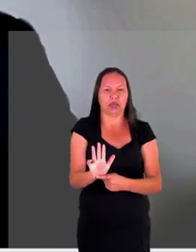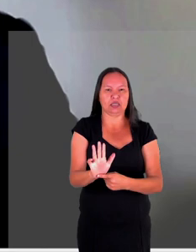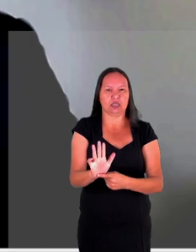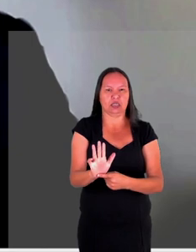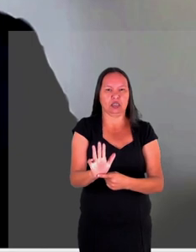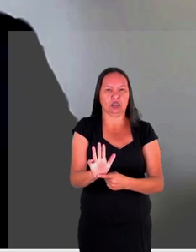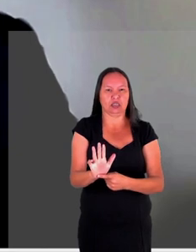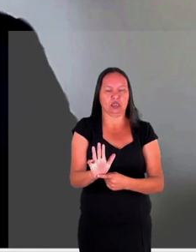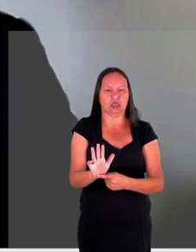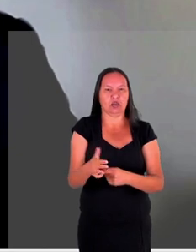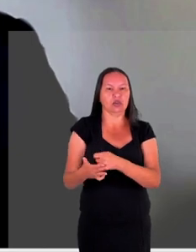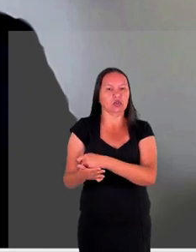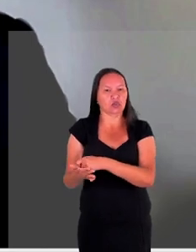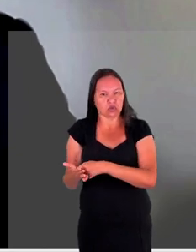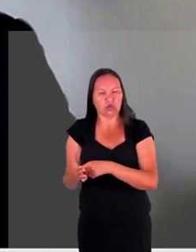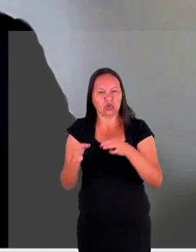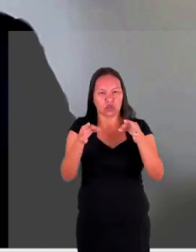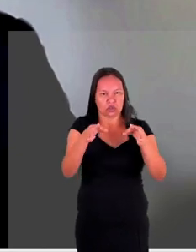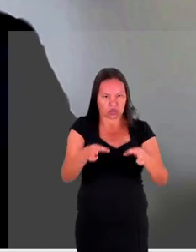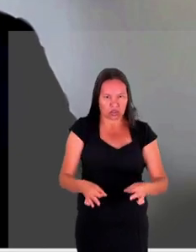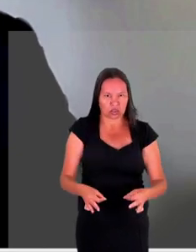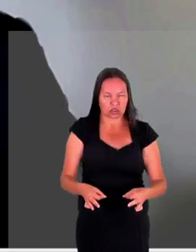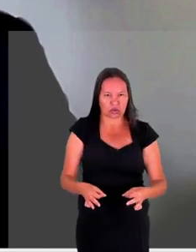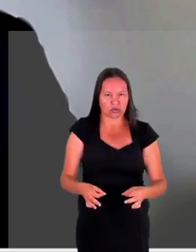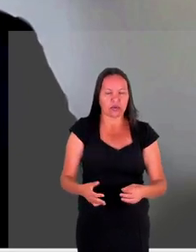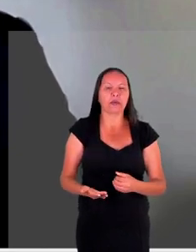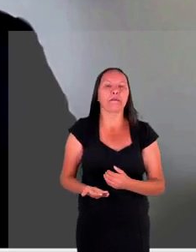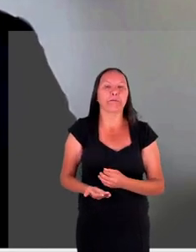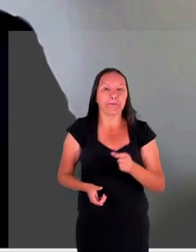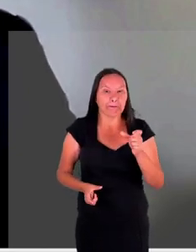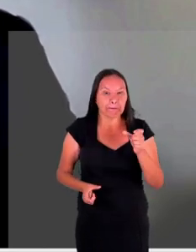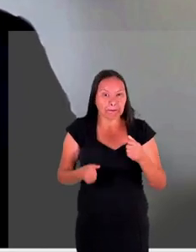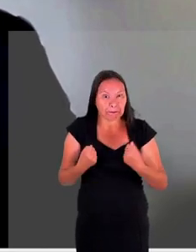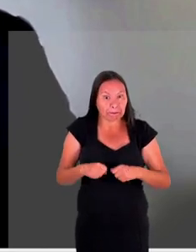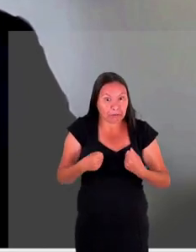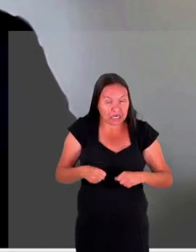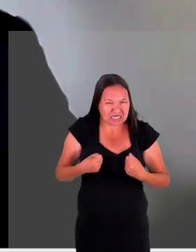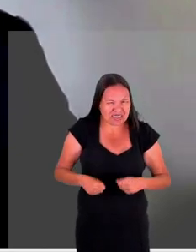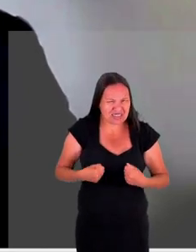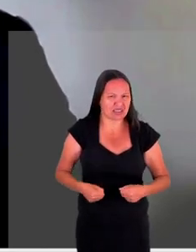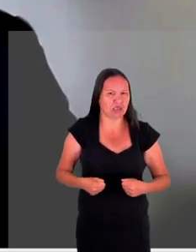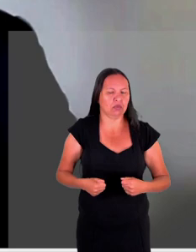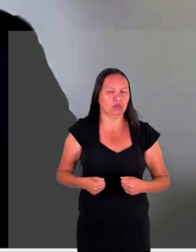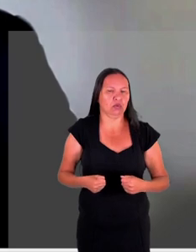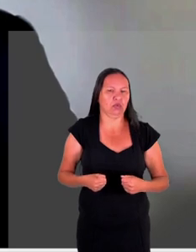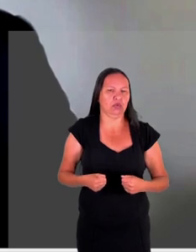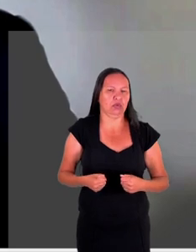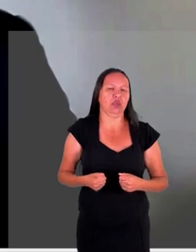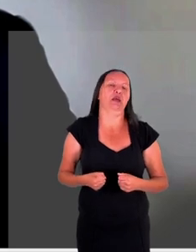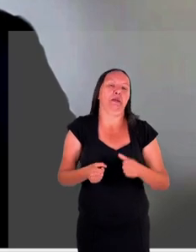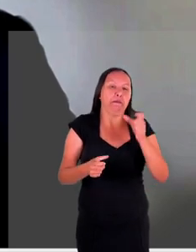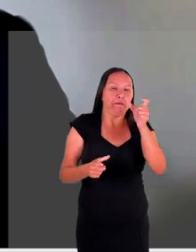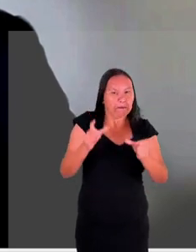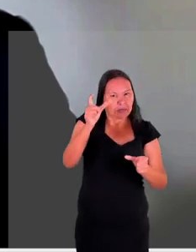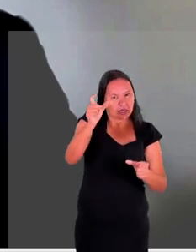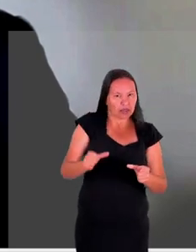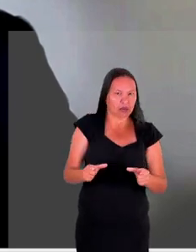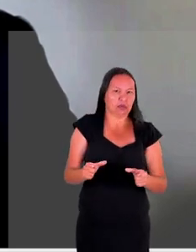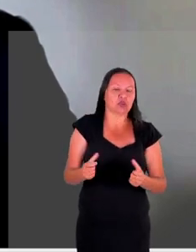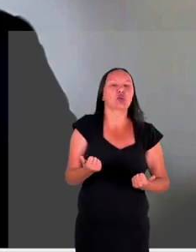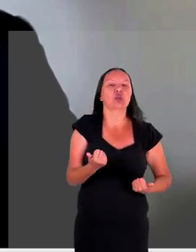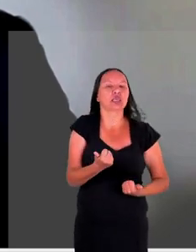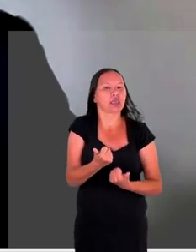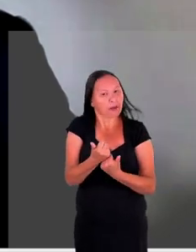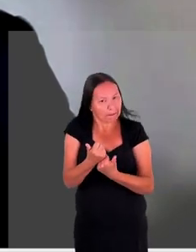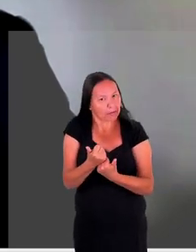do visto é o caso de nós encaminharmos para a eventual formalização desse visto então eu acho que